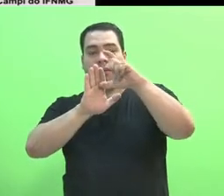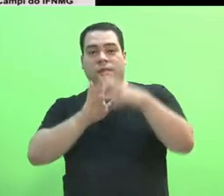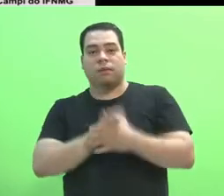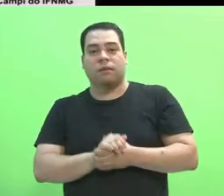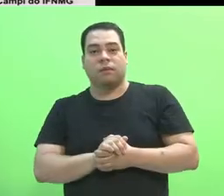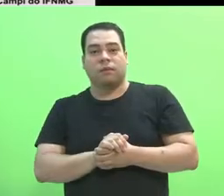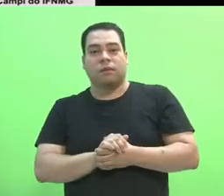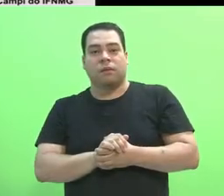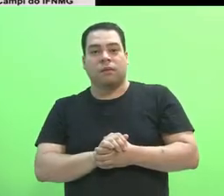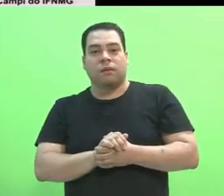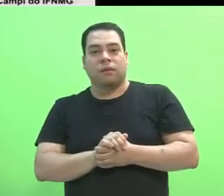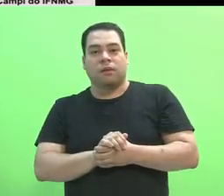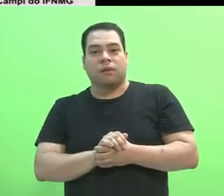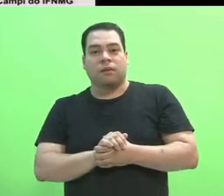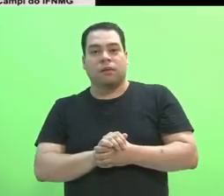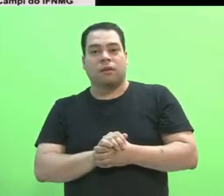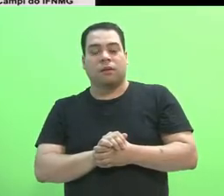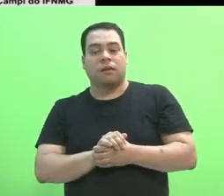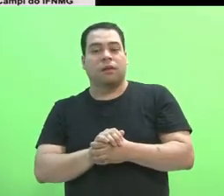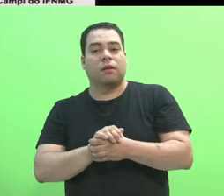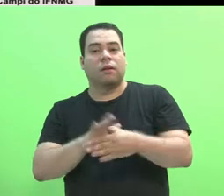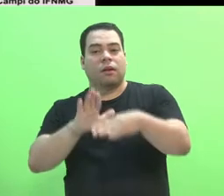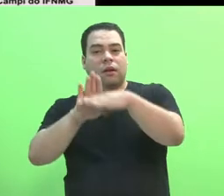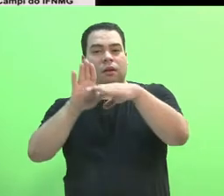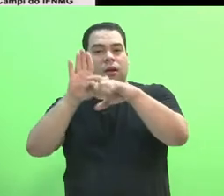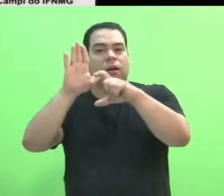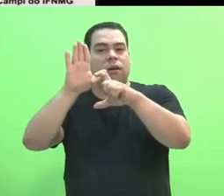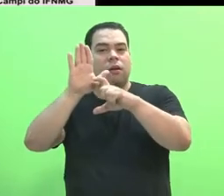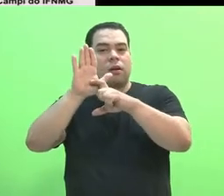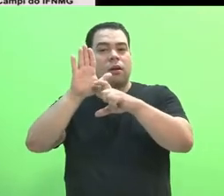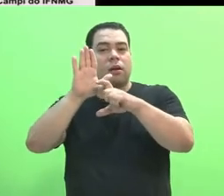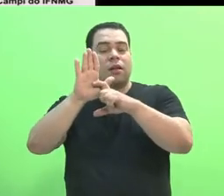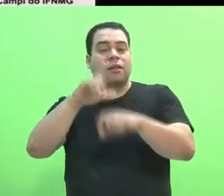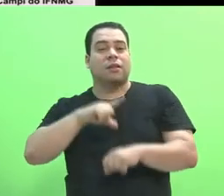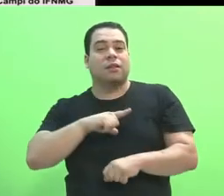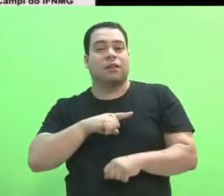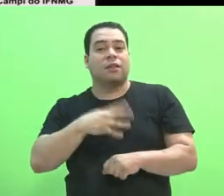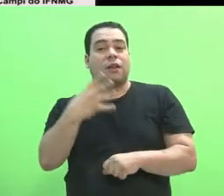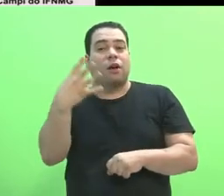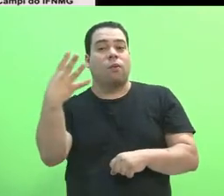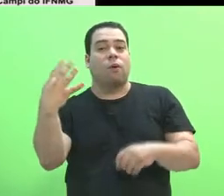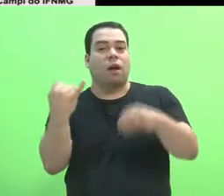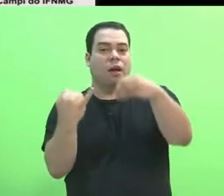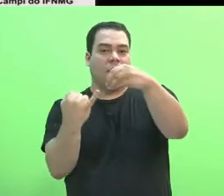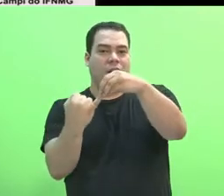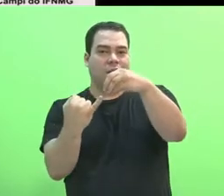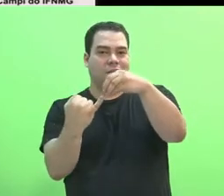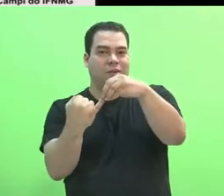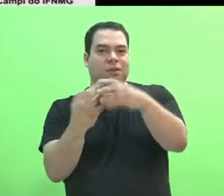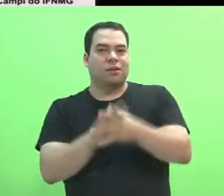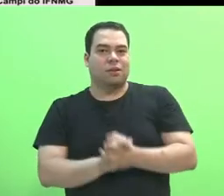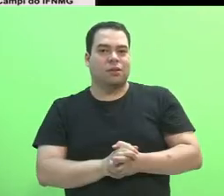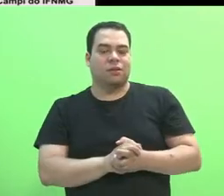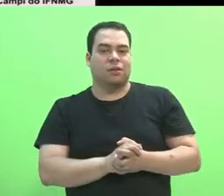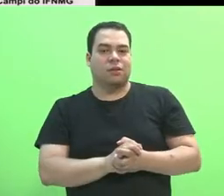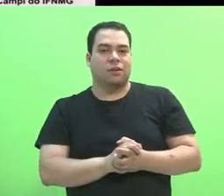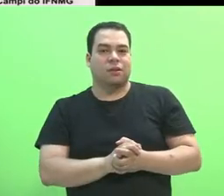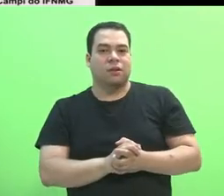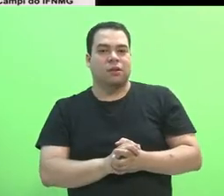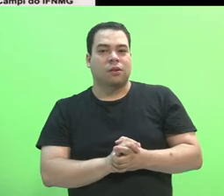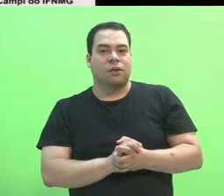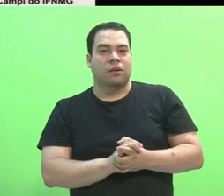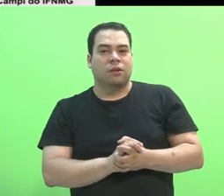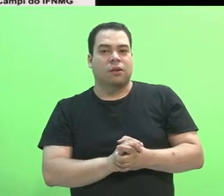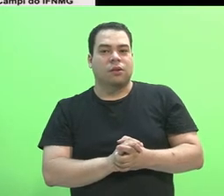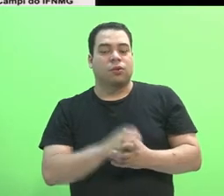Segundo a outra, sendo a outra parte atendida por outras quatro instituições, o Instituto Federal